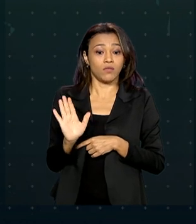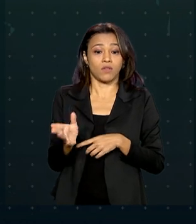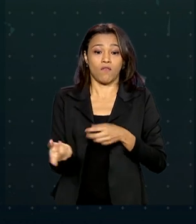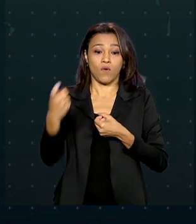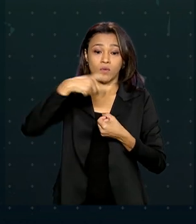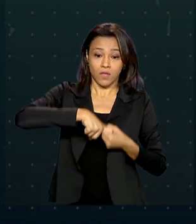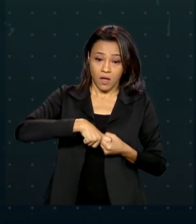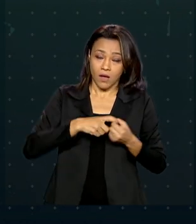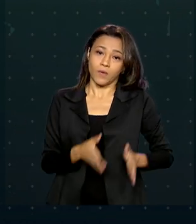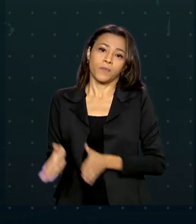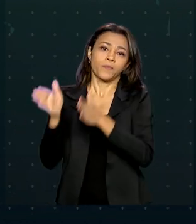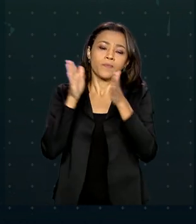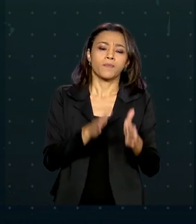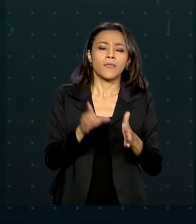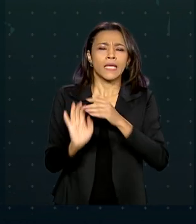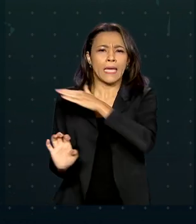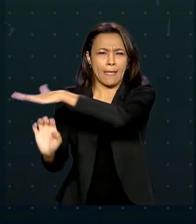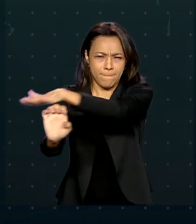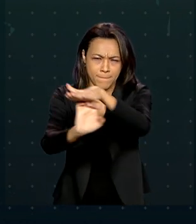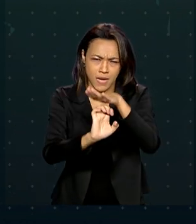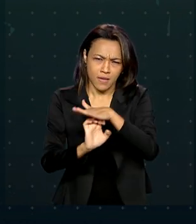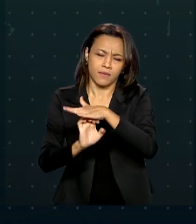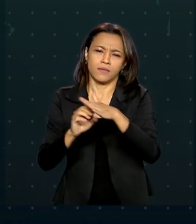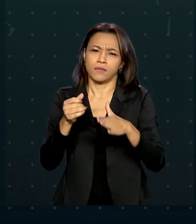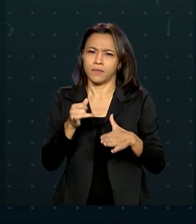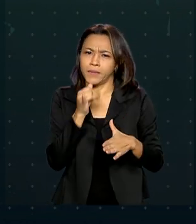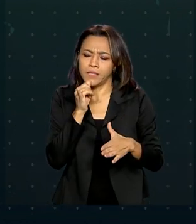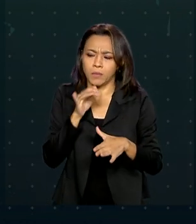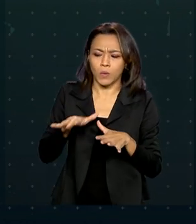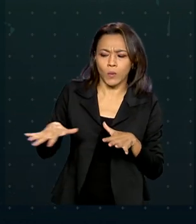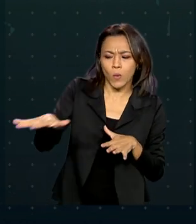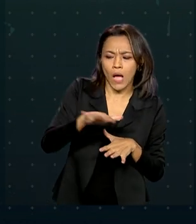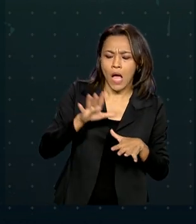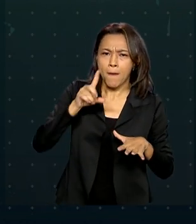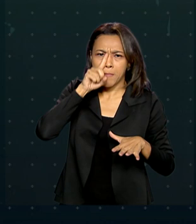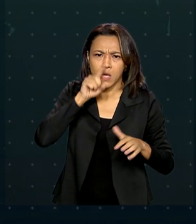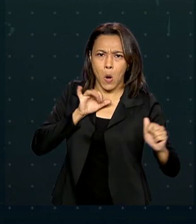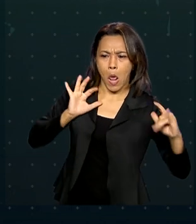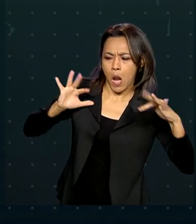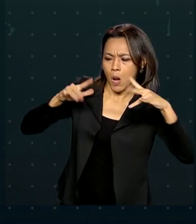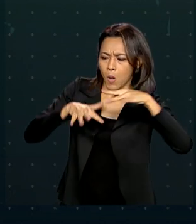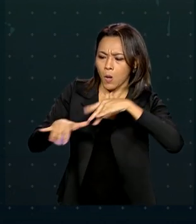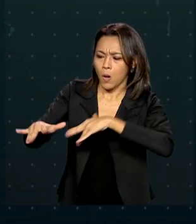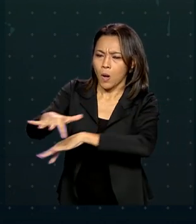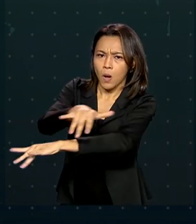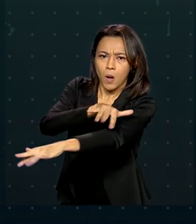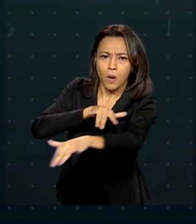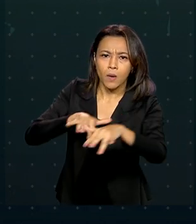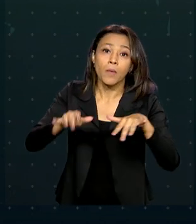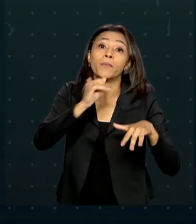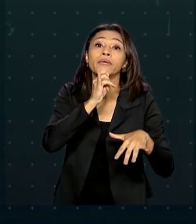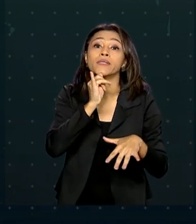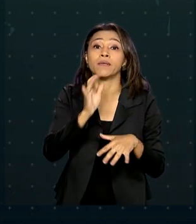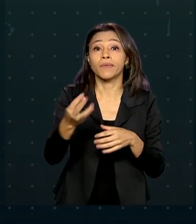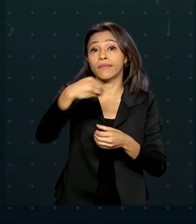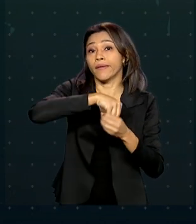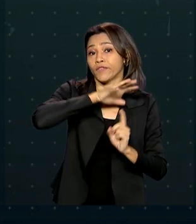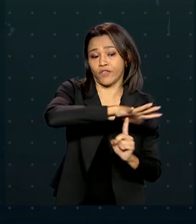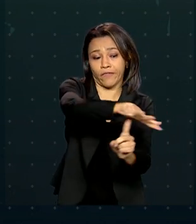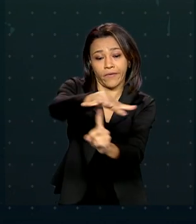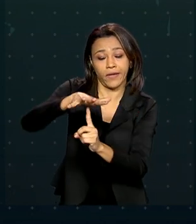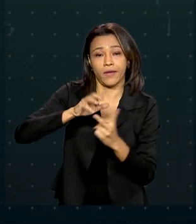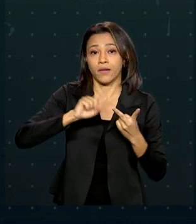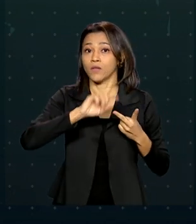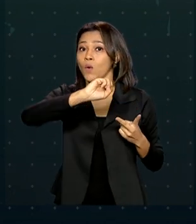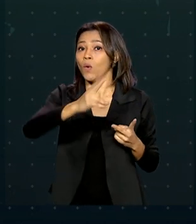Empresas situadas em locais com maior risco de aglomerações, como por exemplo, dentro de feiras ou